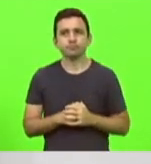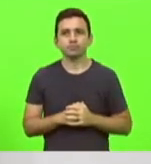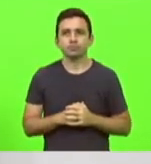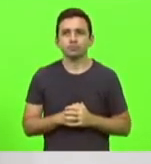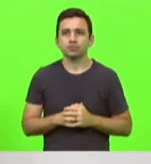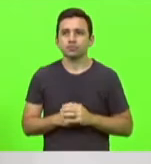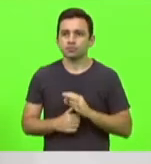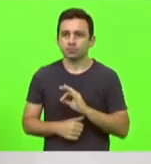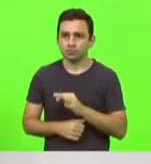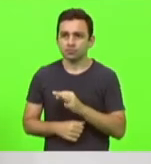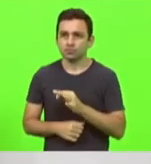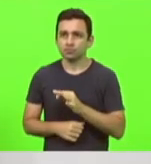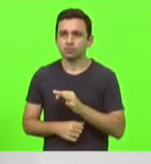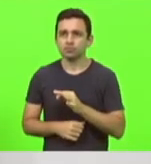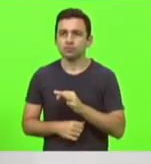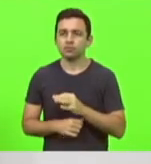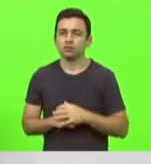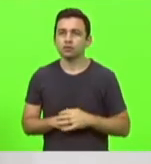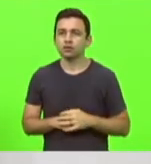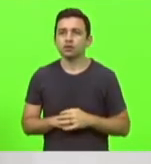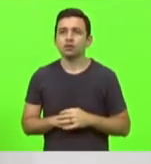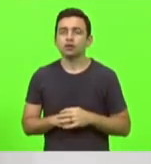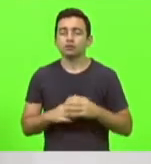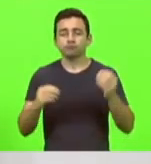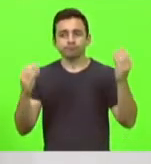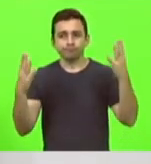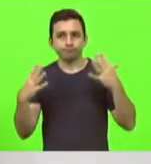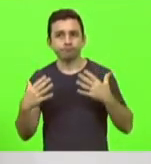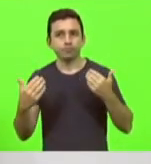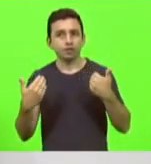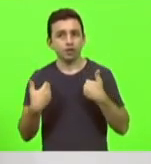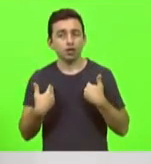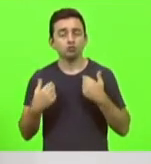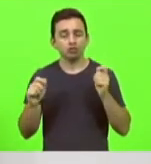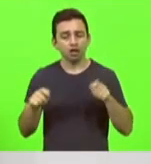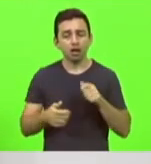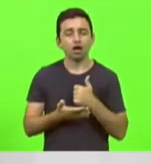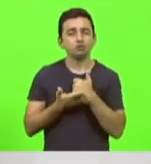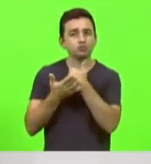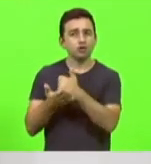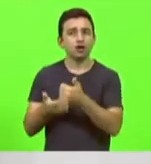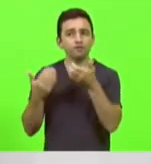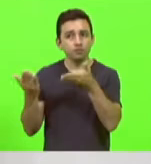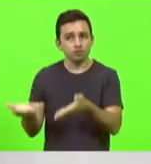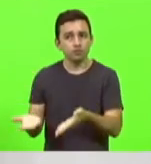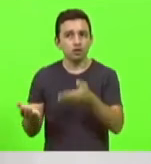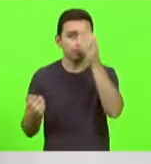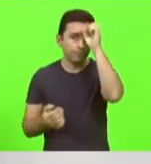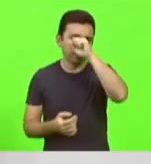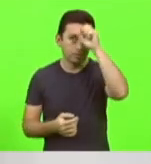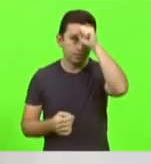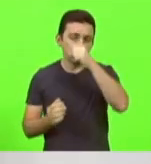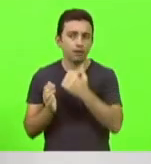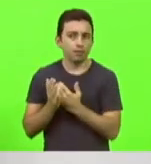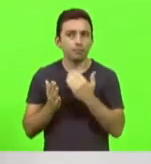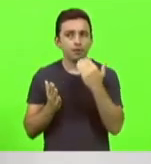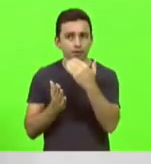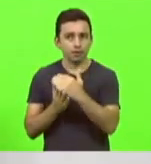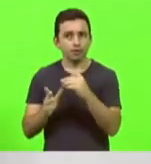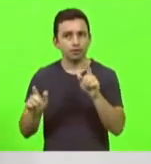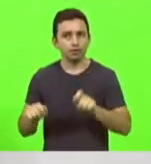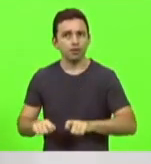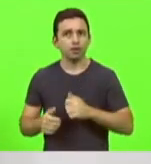Sopelsa, que me ilumine para poder lhe ajudar, para poder aprender ainda mais com vossa